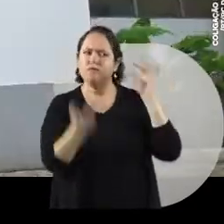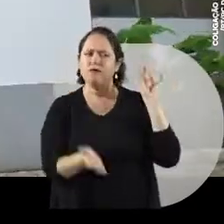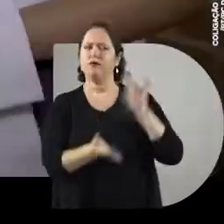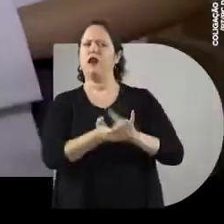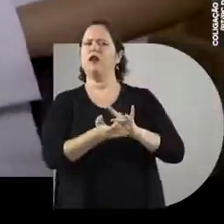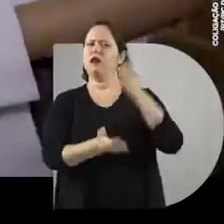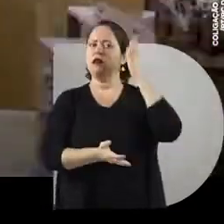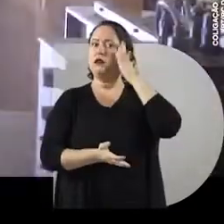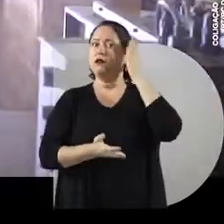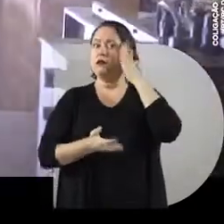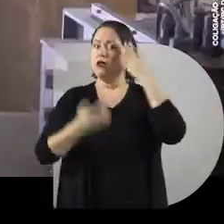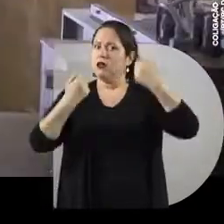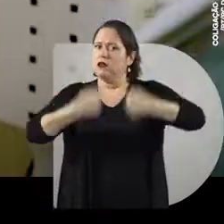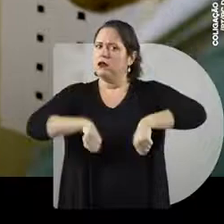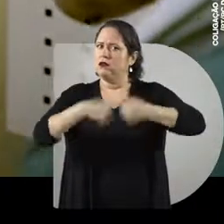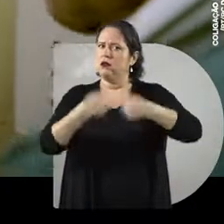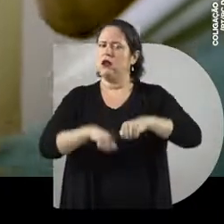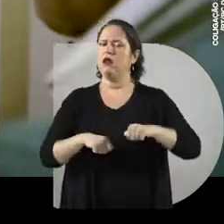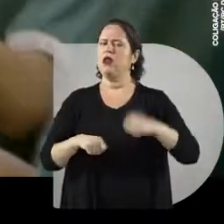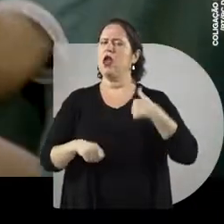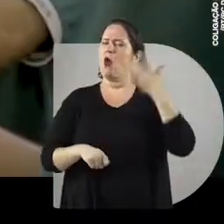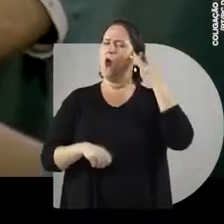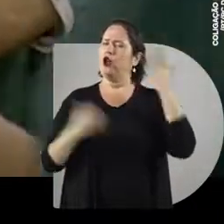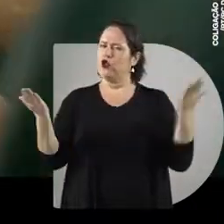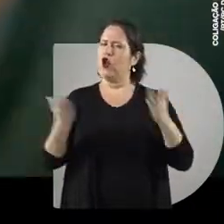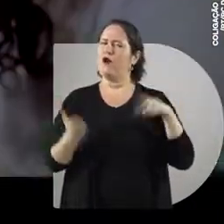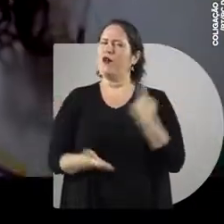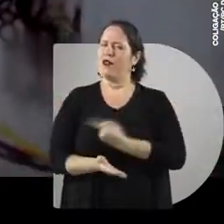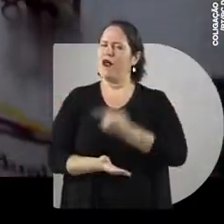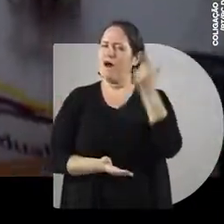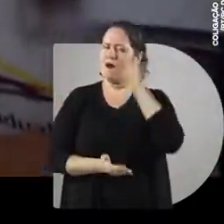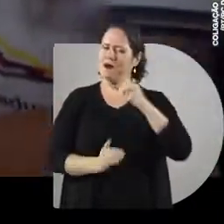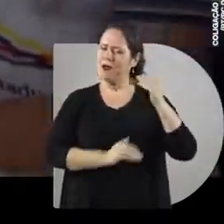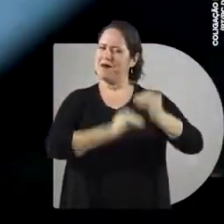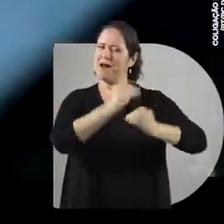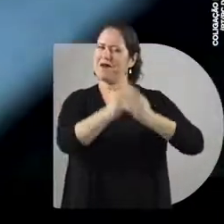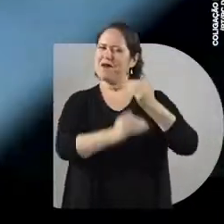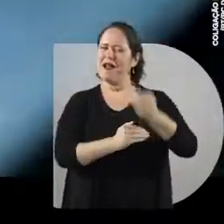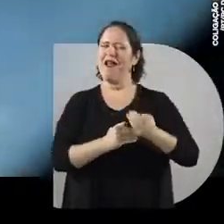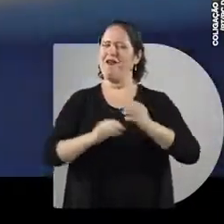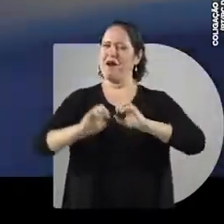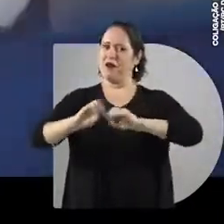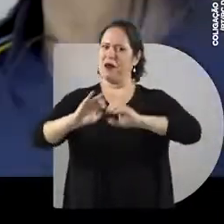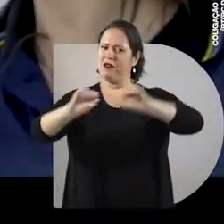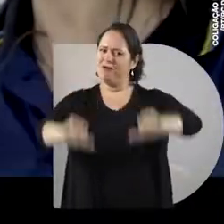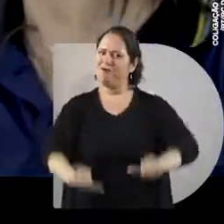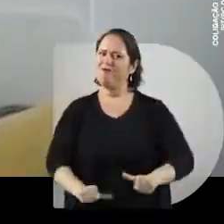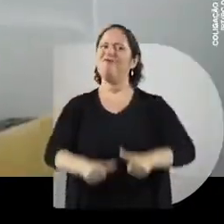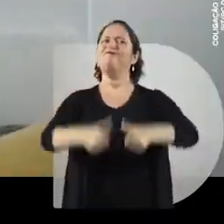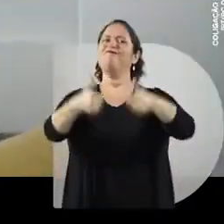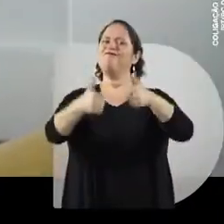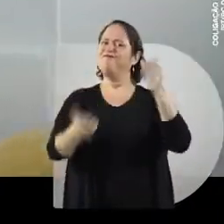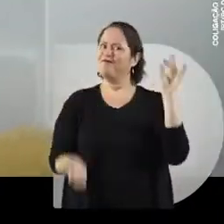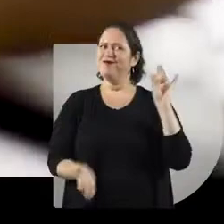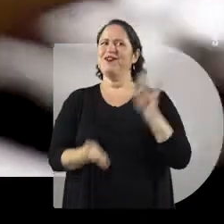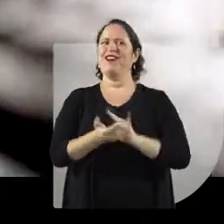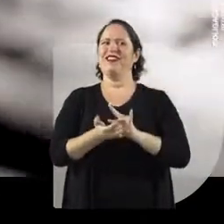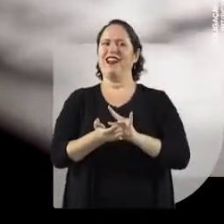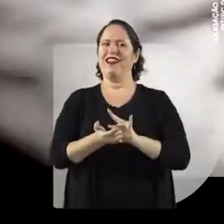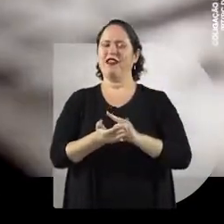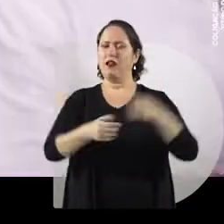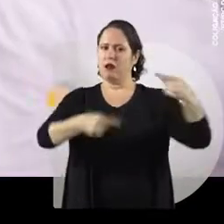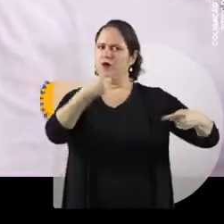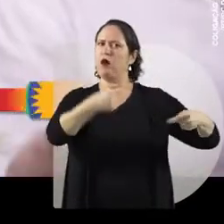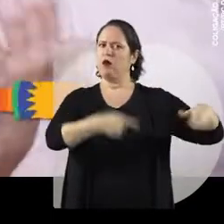está entendendo a necessidade. Então, acho que agora a gente está mais perto do que nunca de a gente conseguir essa educação que realmente, além de dar a